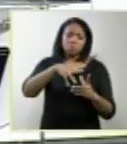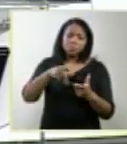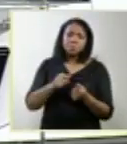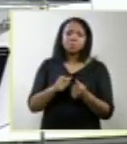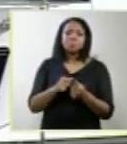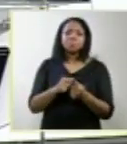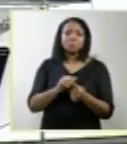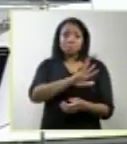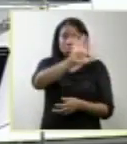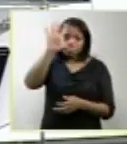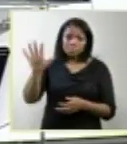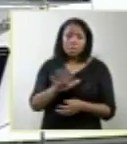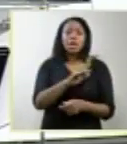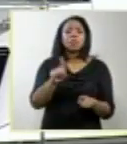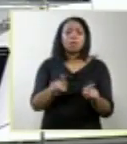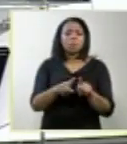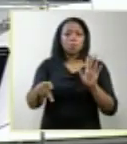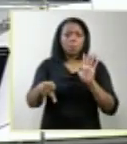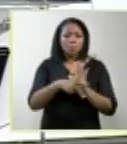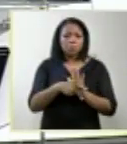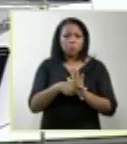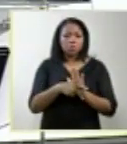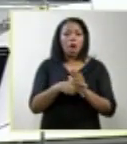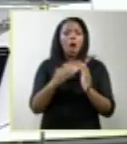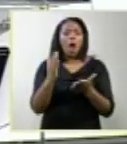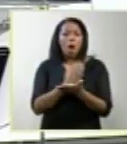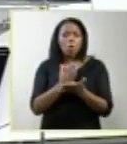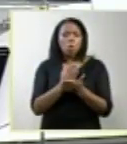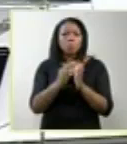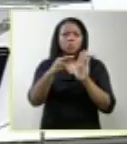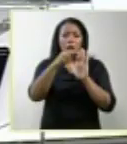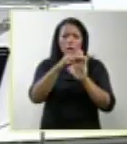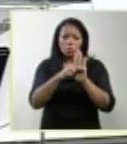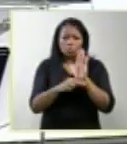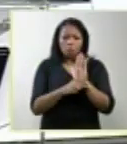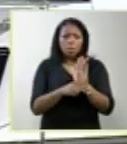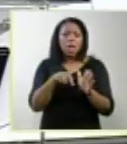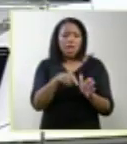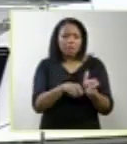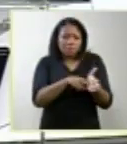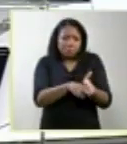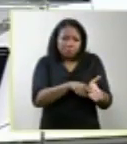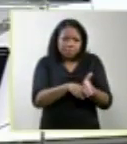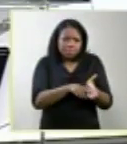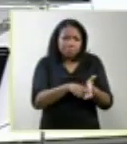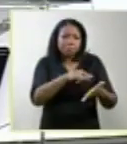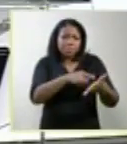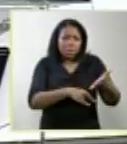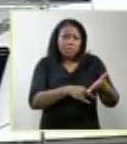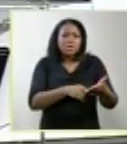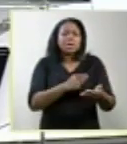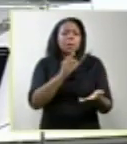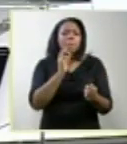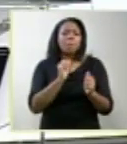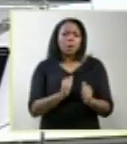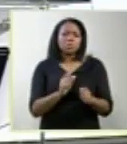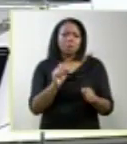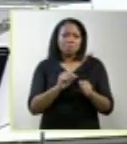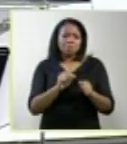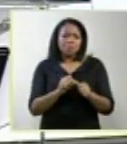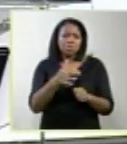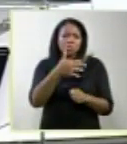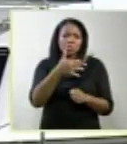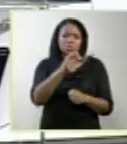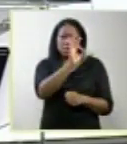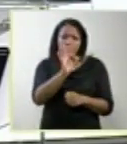Então, foram padronizadas algumas normas na questão de que esse diagnóstico possa ser feito de uma forma 100% segura no primeiro